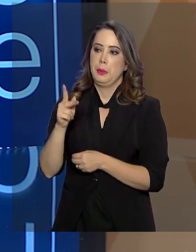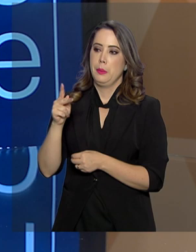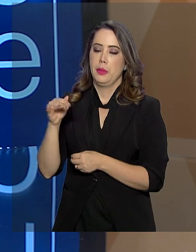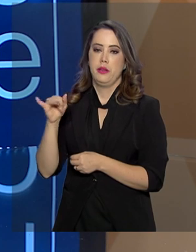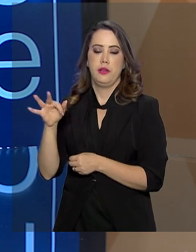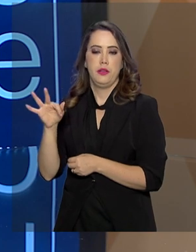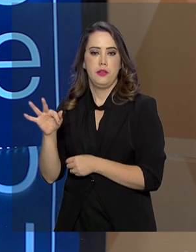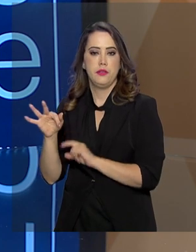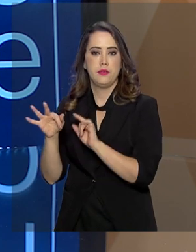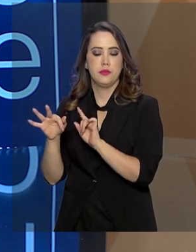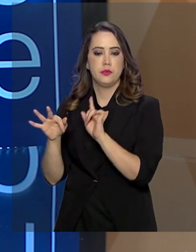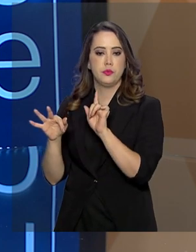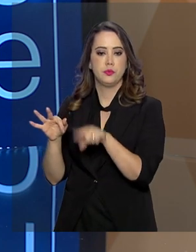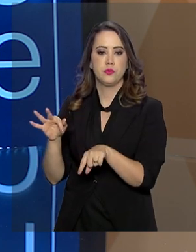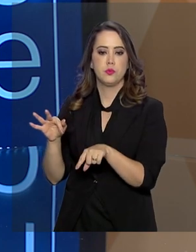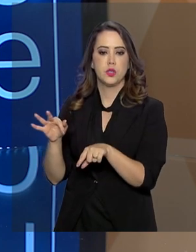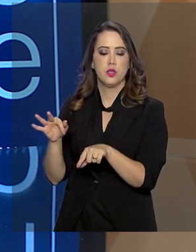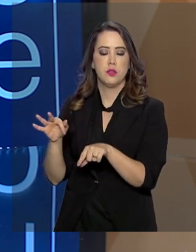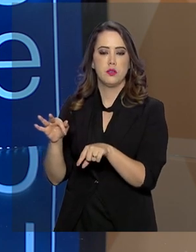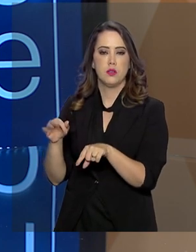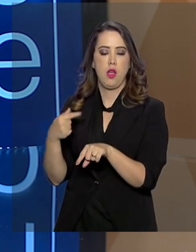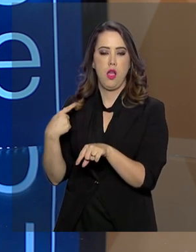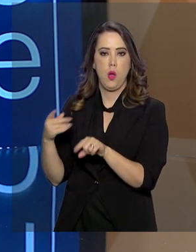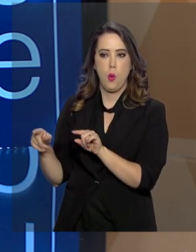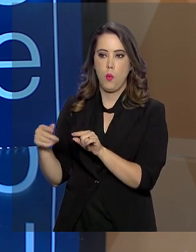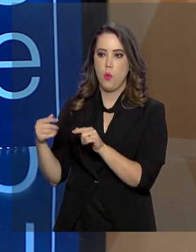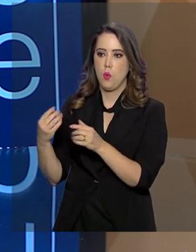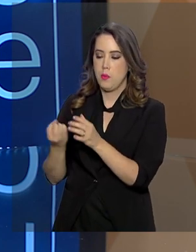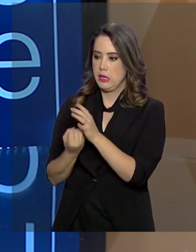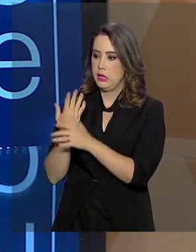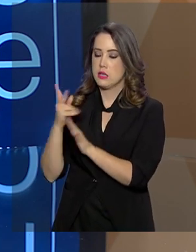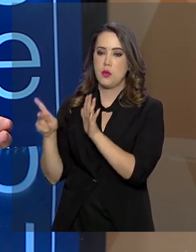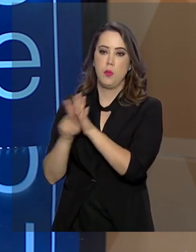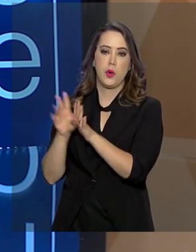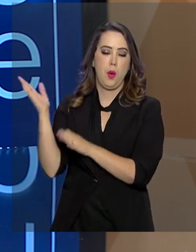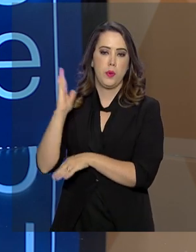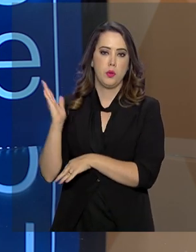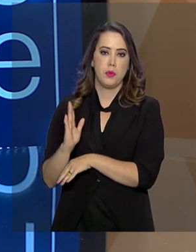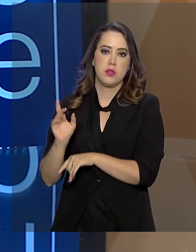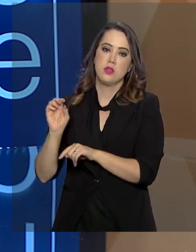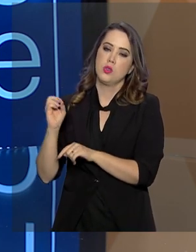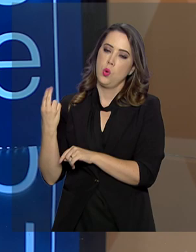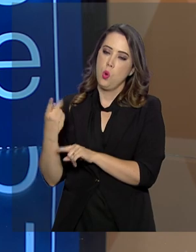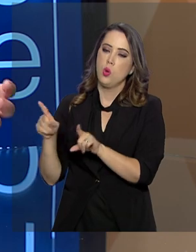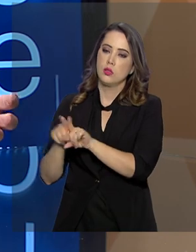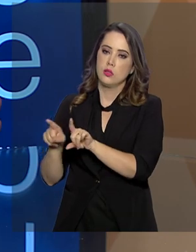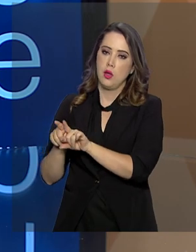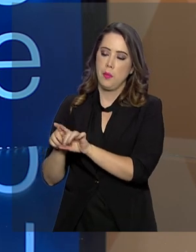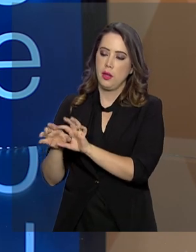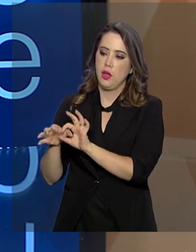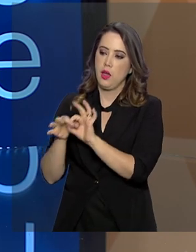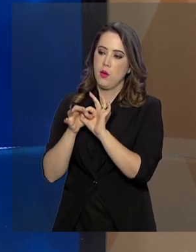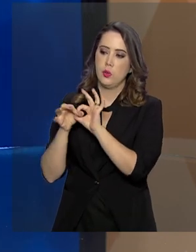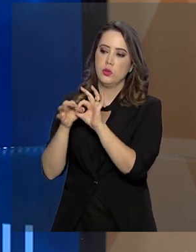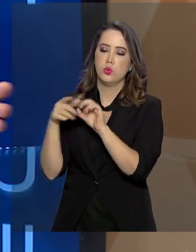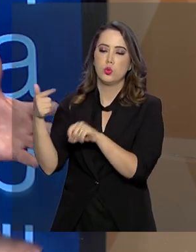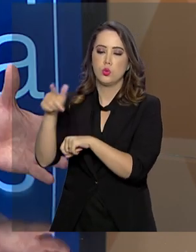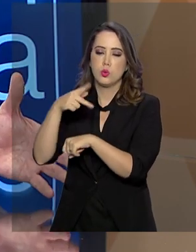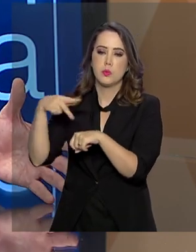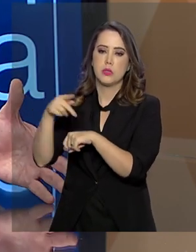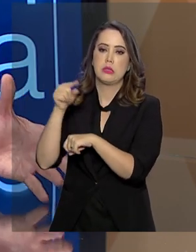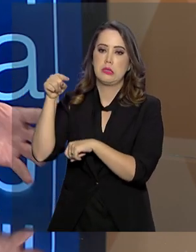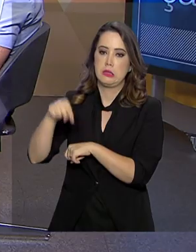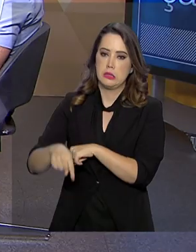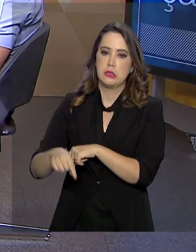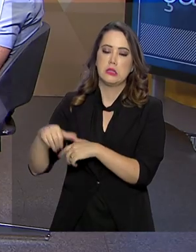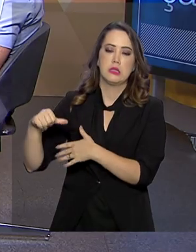é uma produção original brasileira ou também decorre dessa interlocução com outros países aqui